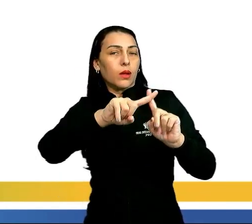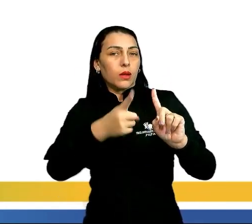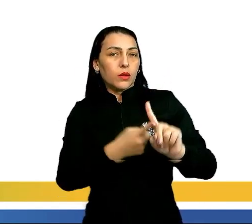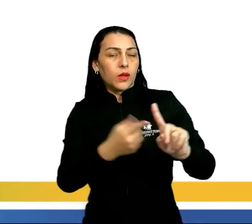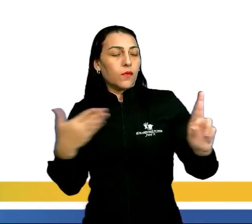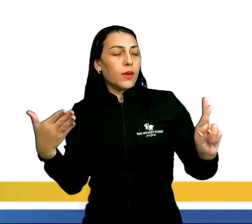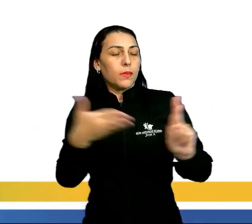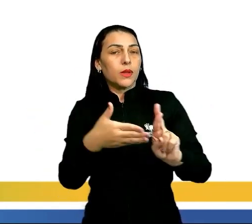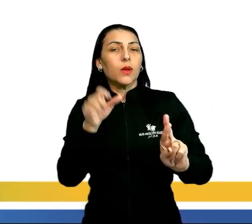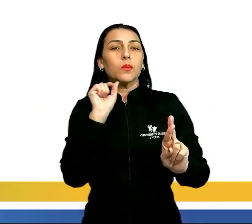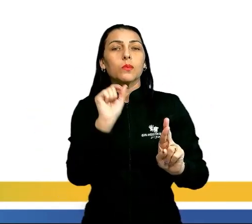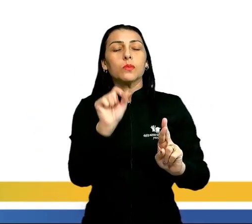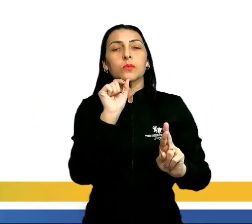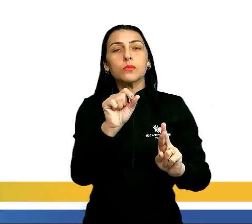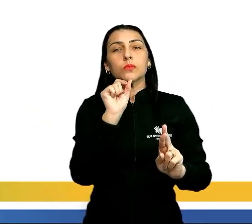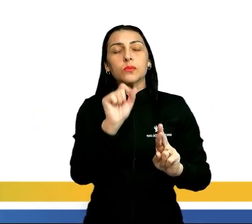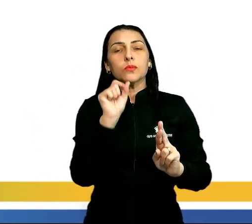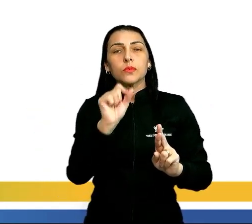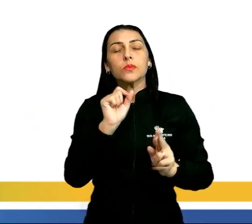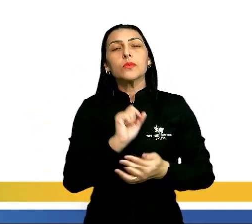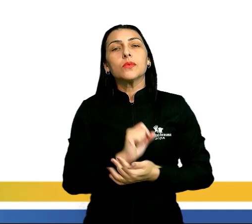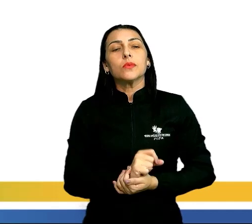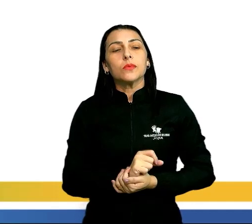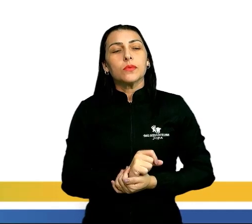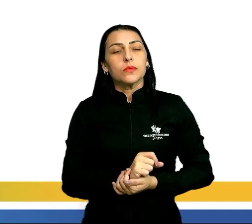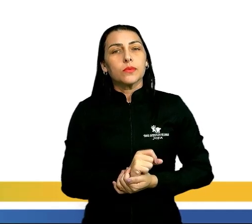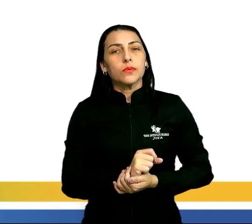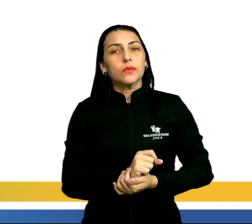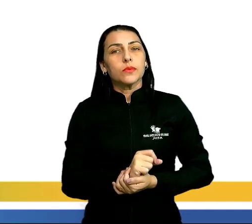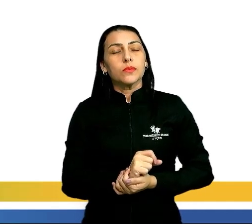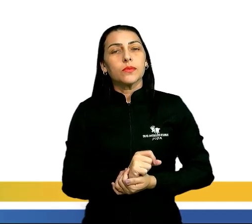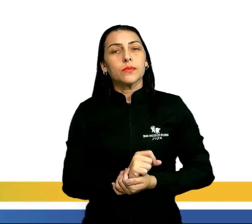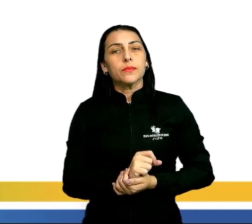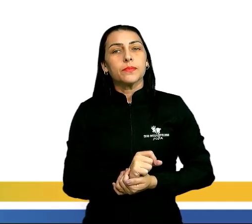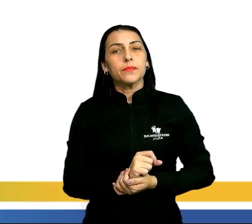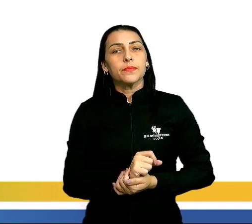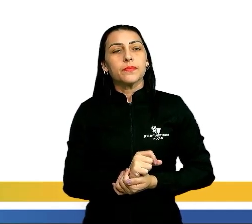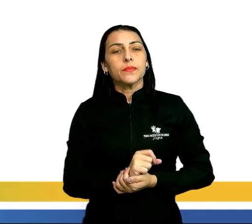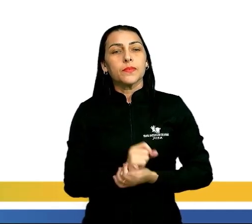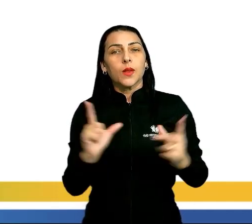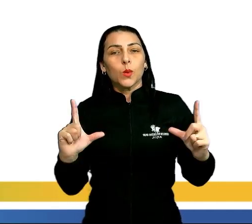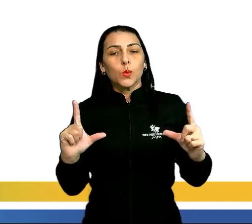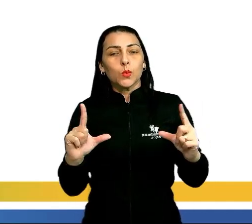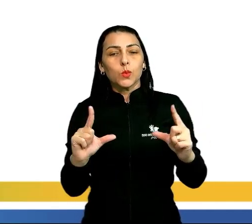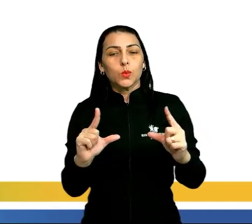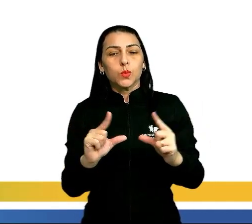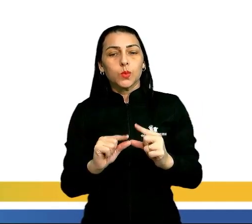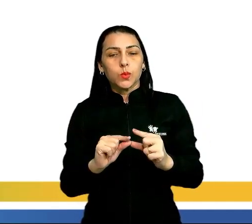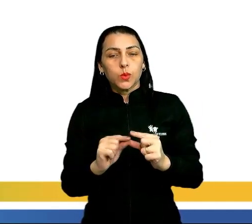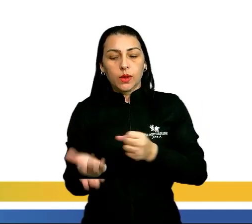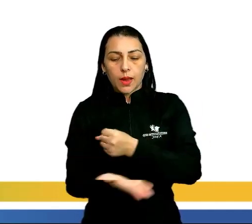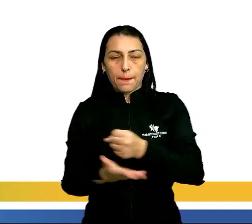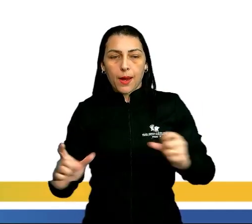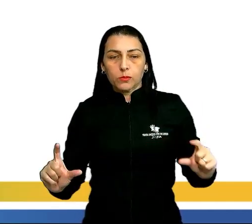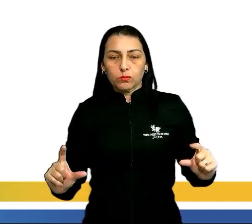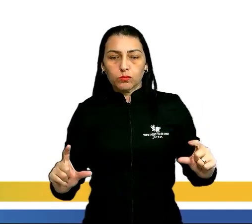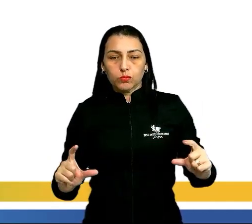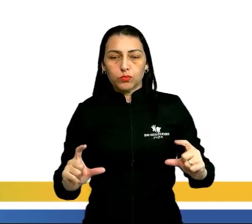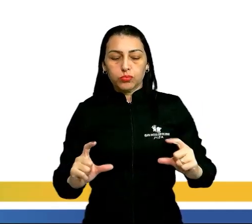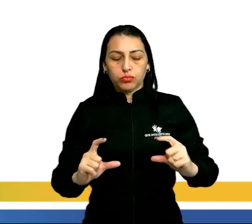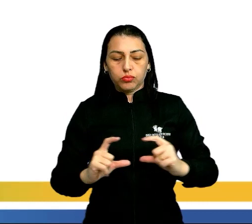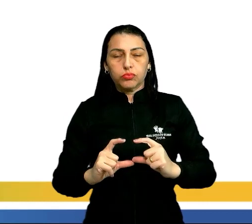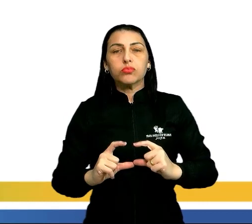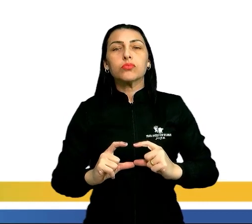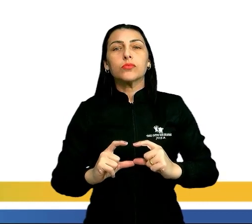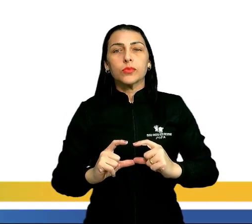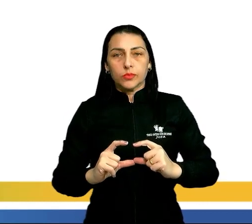representar justamente, vai ser representada justamente aqui ó, na diminuição da nossa base, ou seja, a nossa